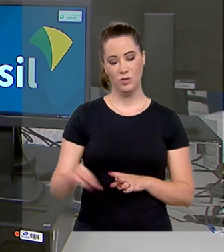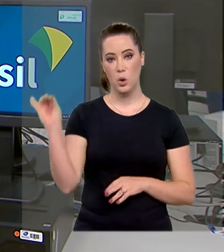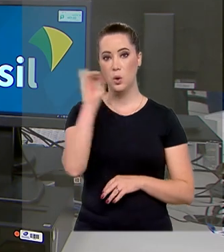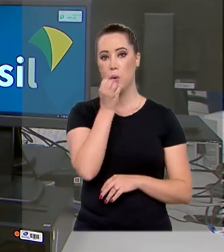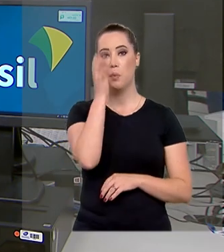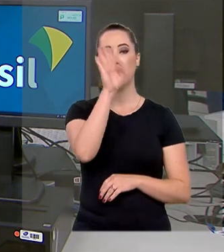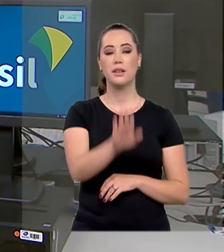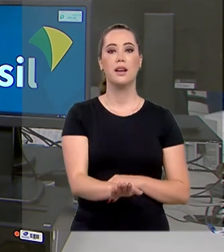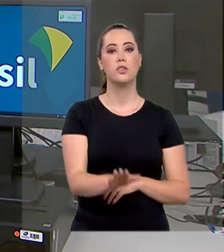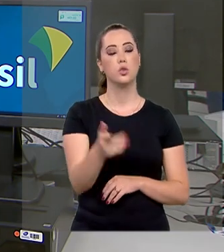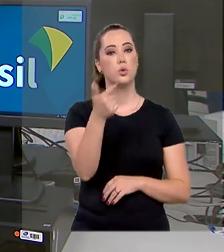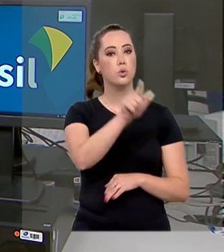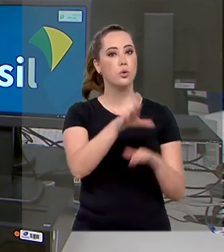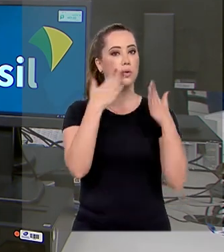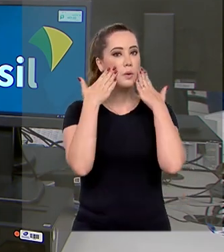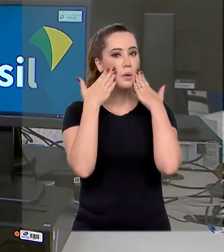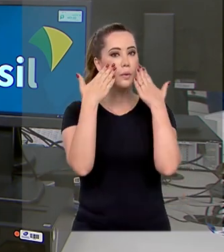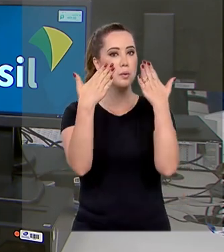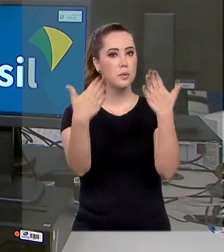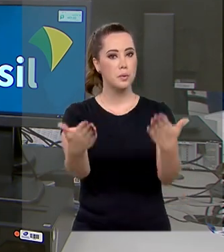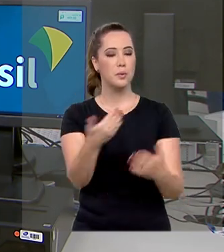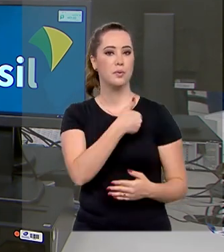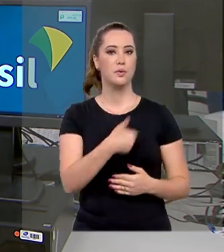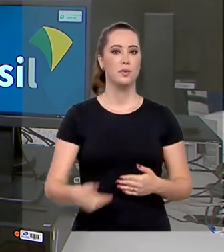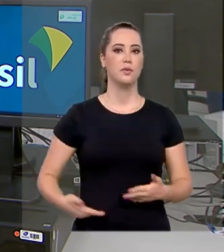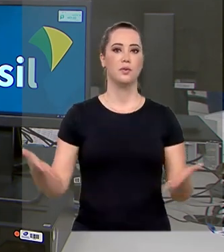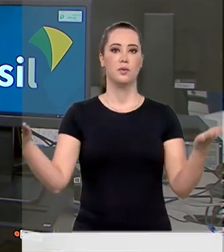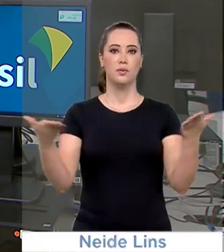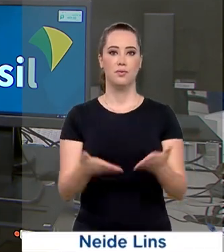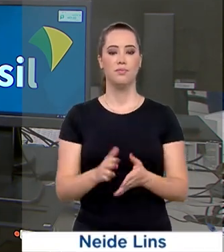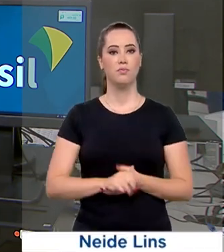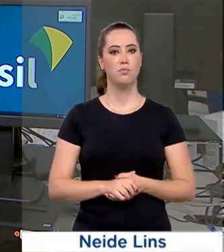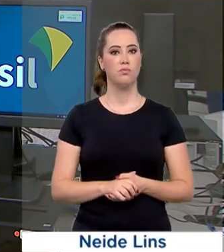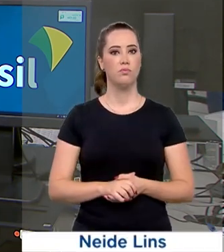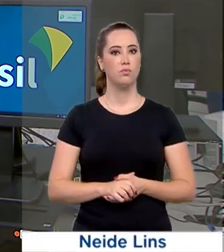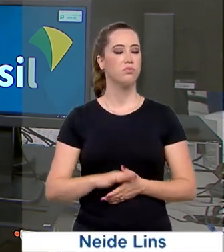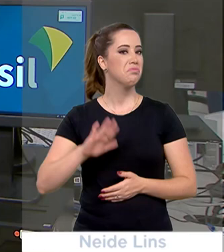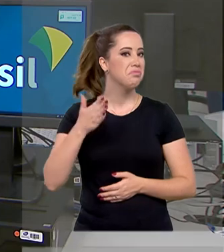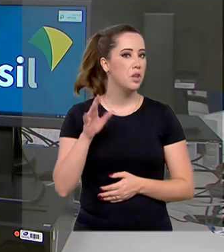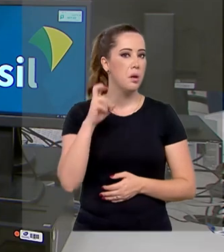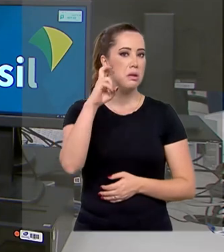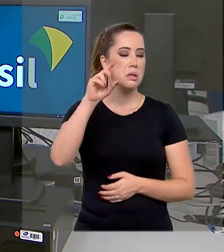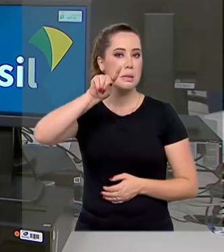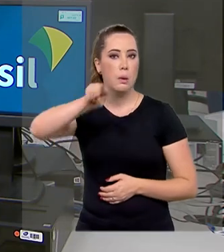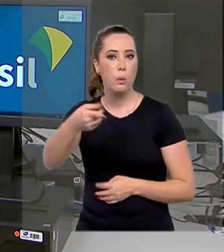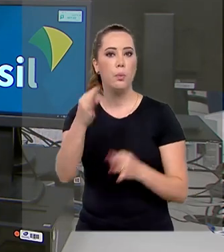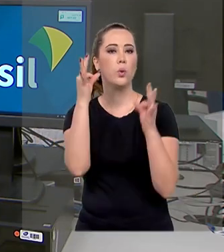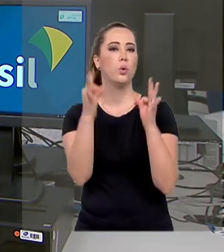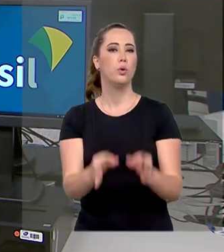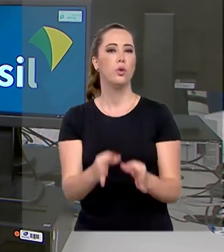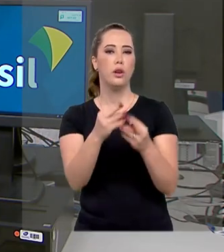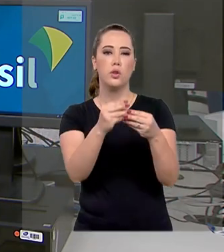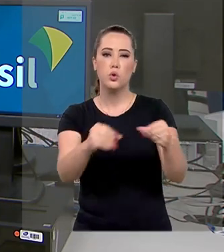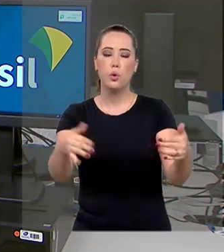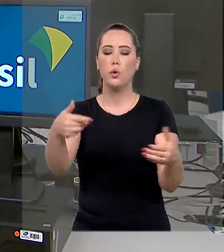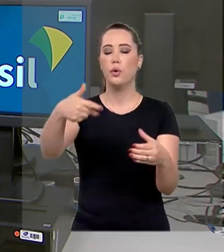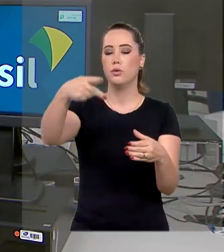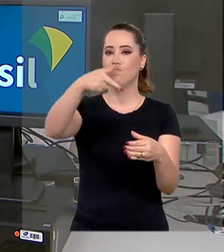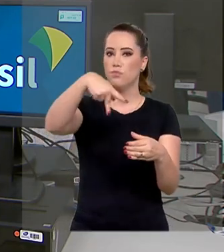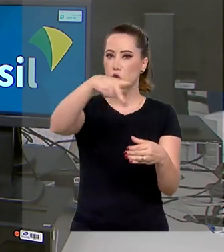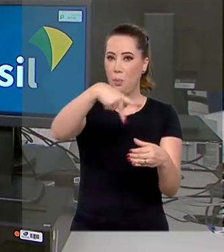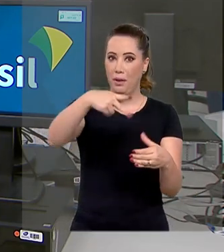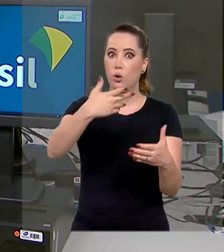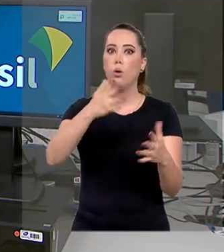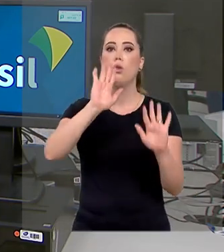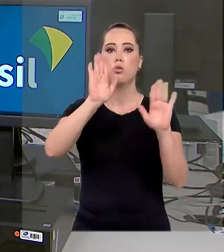Olá, boa tarde. Estamos de volta com mais uma edição do Governo Agora. Cerca de 5 mil toneladas de resíduos de petróleo